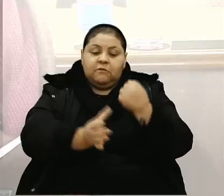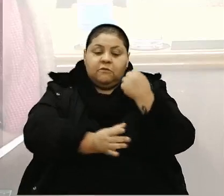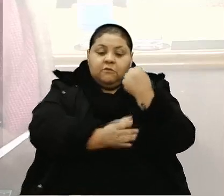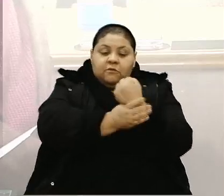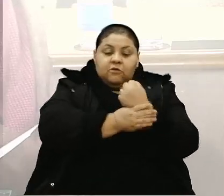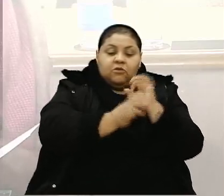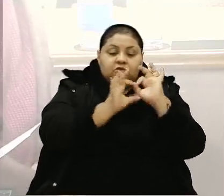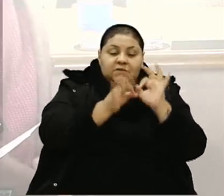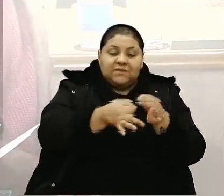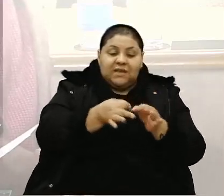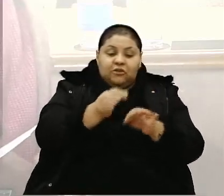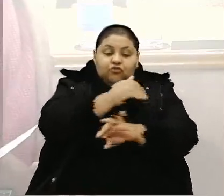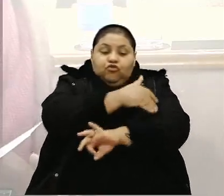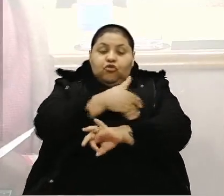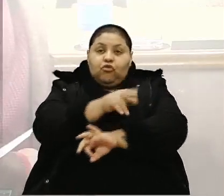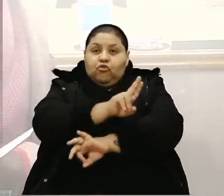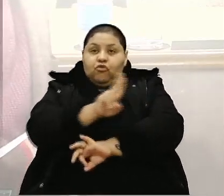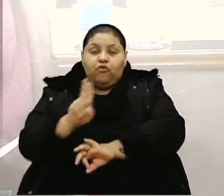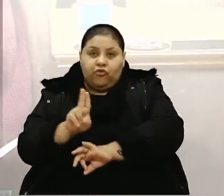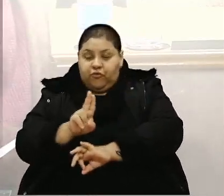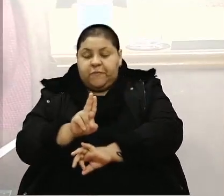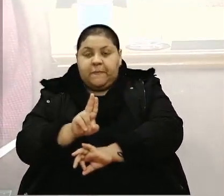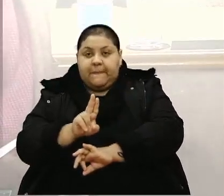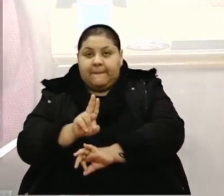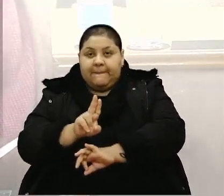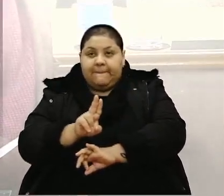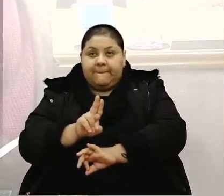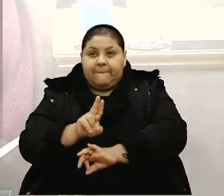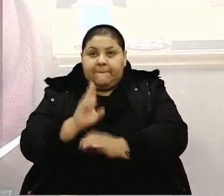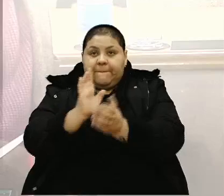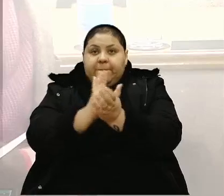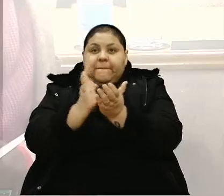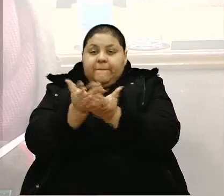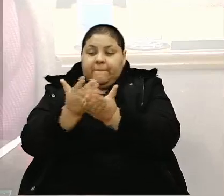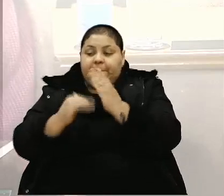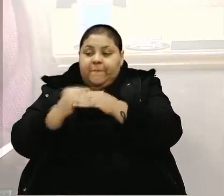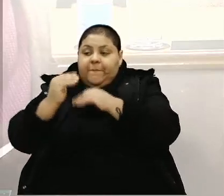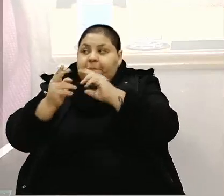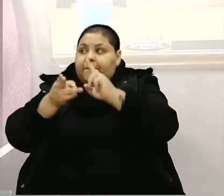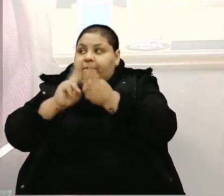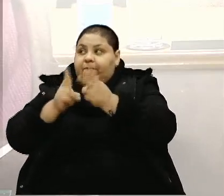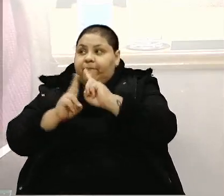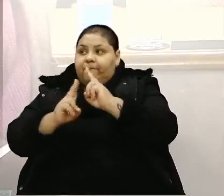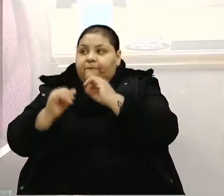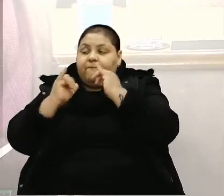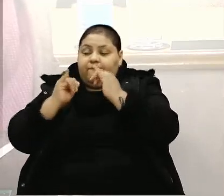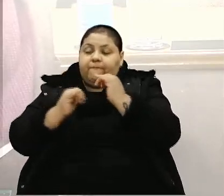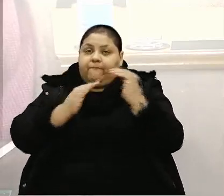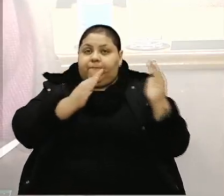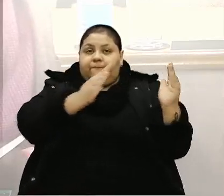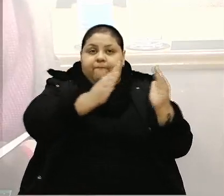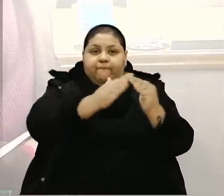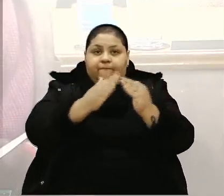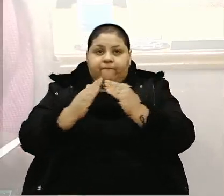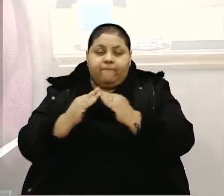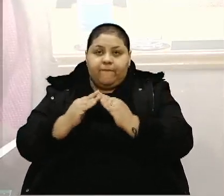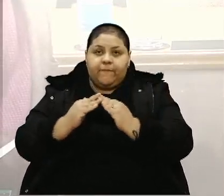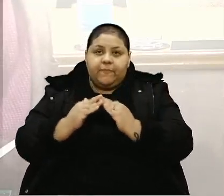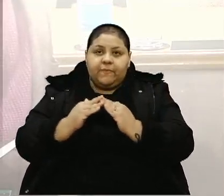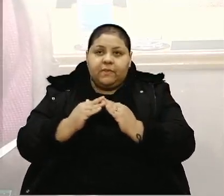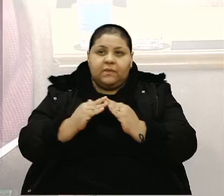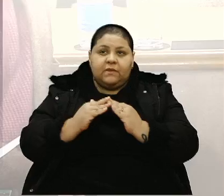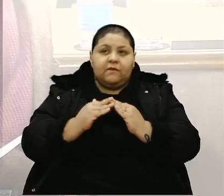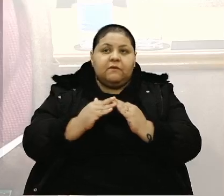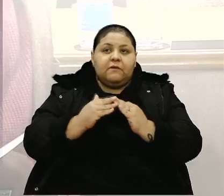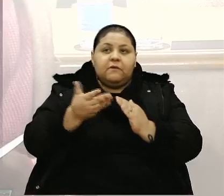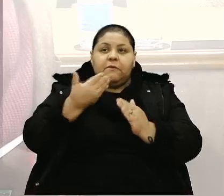correta denominação da via pública, a Comissão de Desenvolvimento Urbano, Transporte e Habitação manifesta-se de